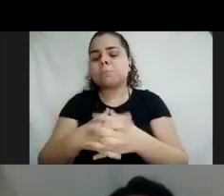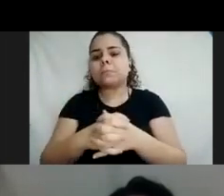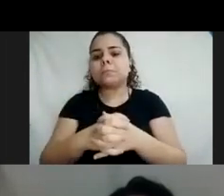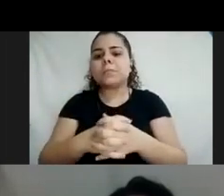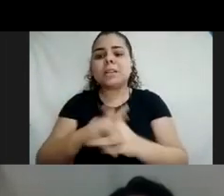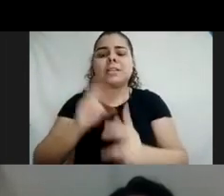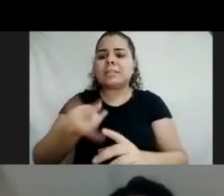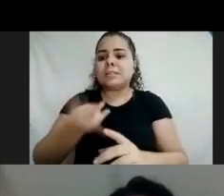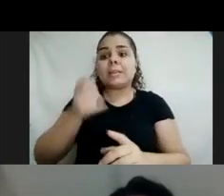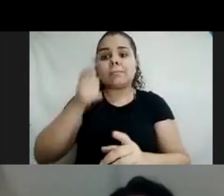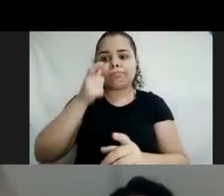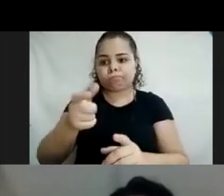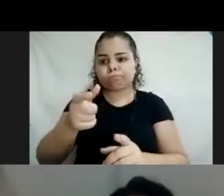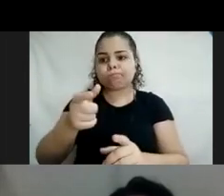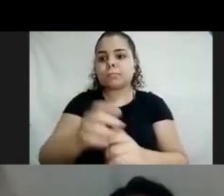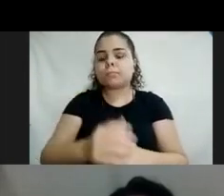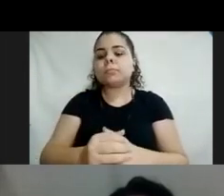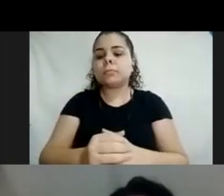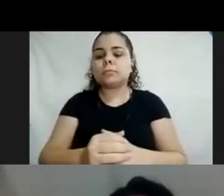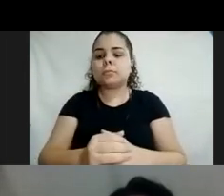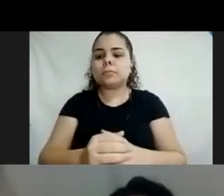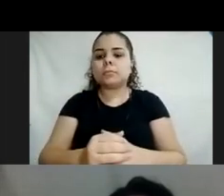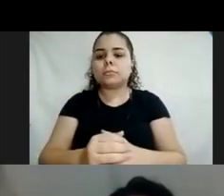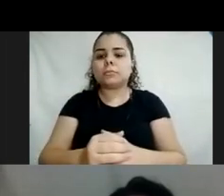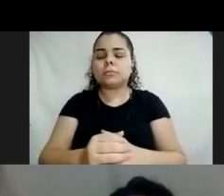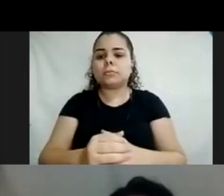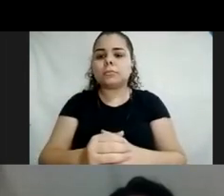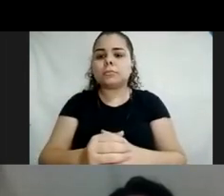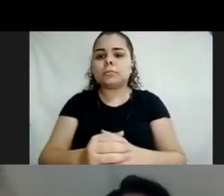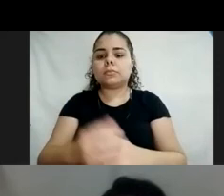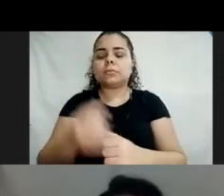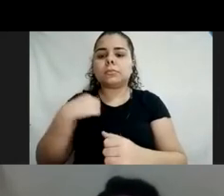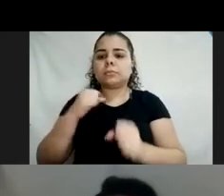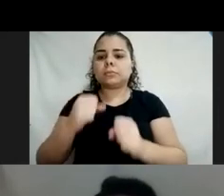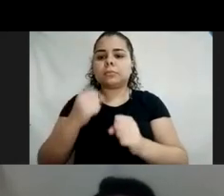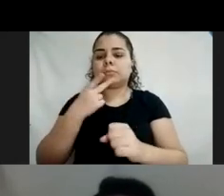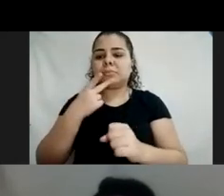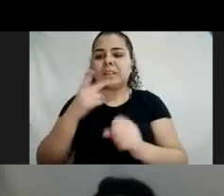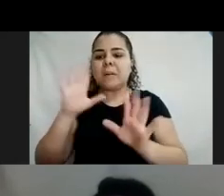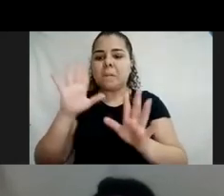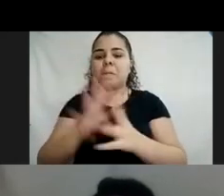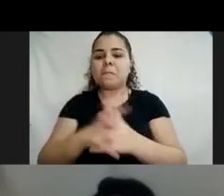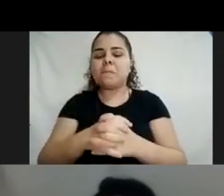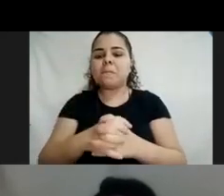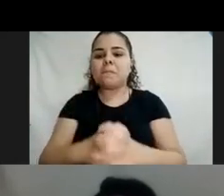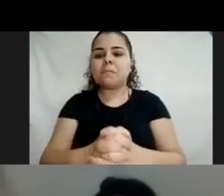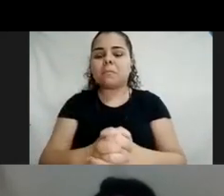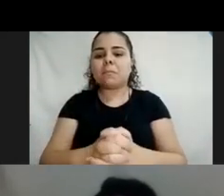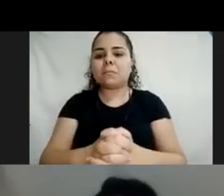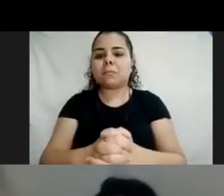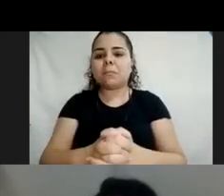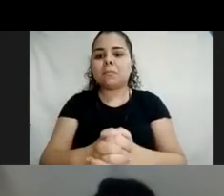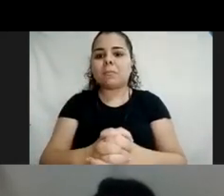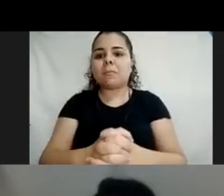sempre. Tem um minutinho? Tem, tem. Não sei se aqui tem